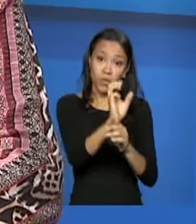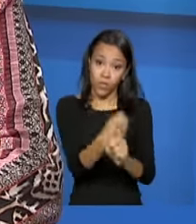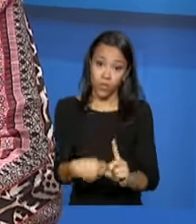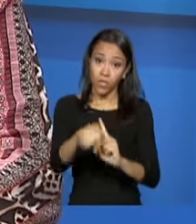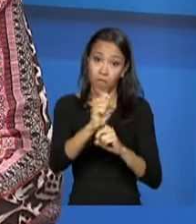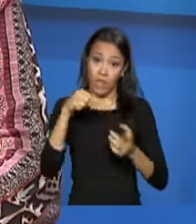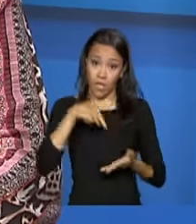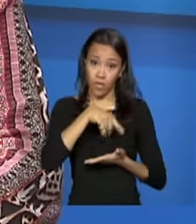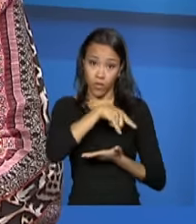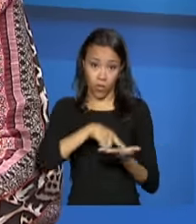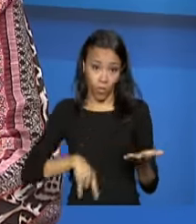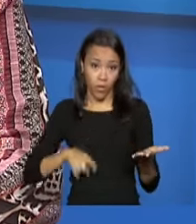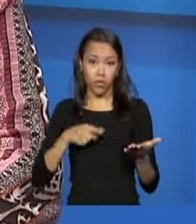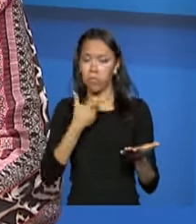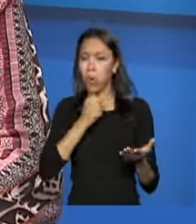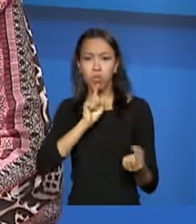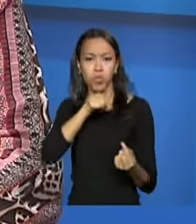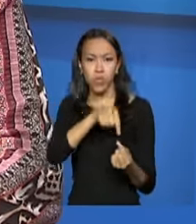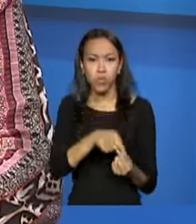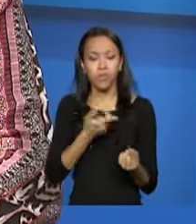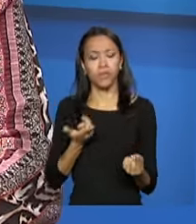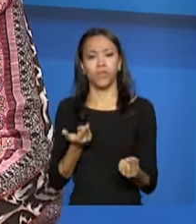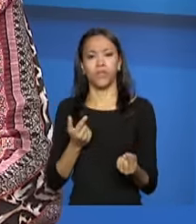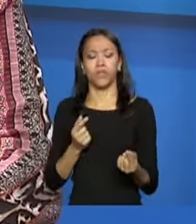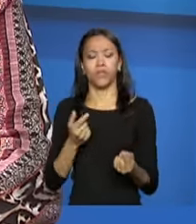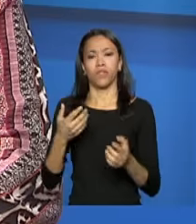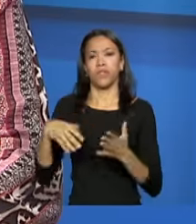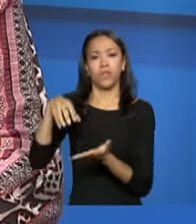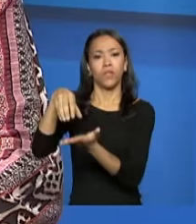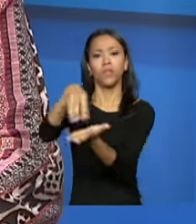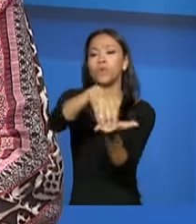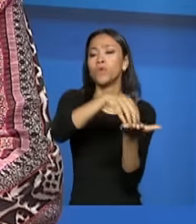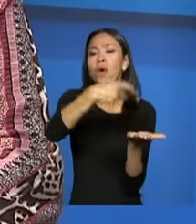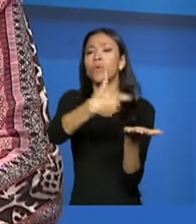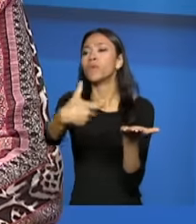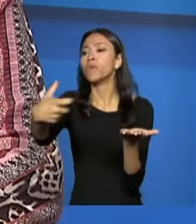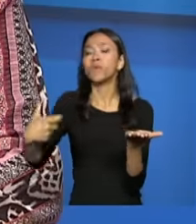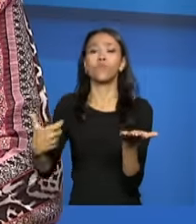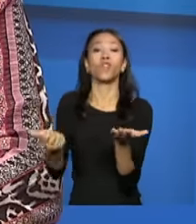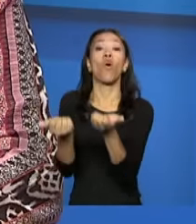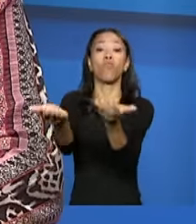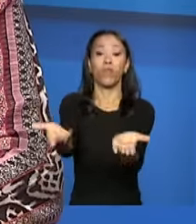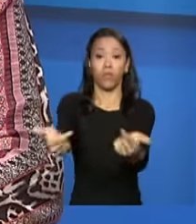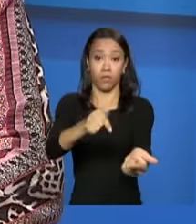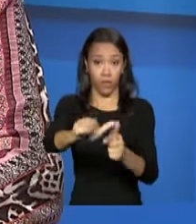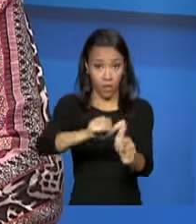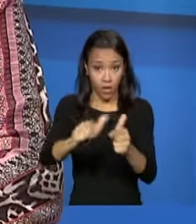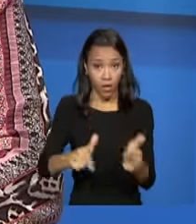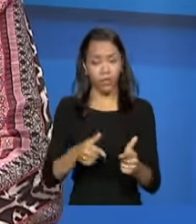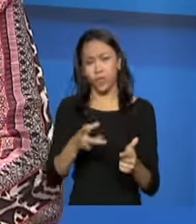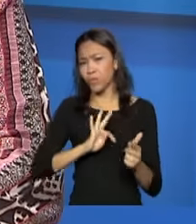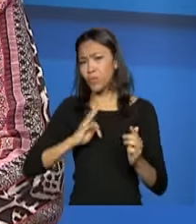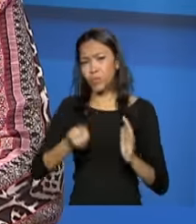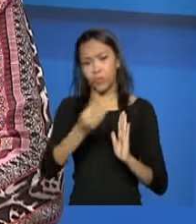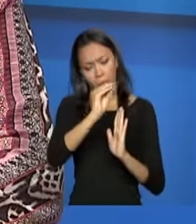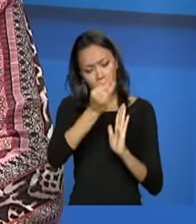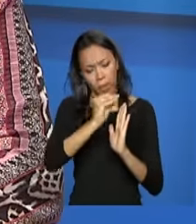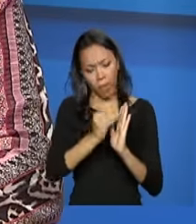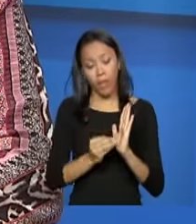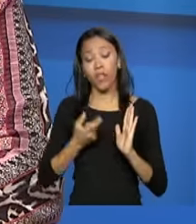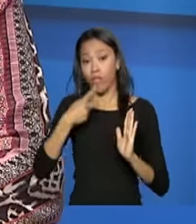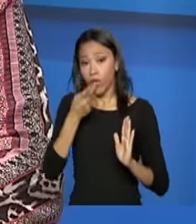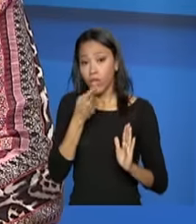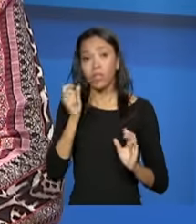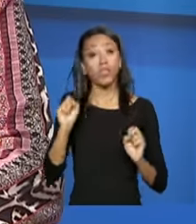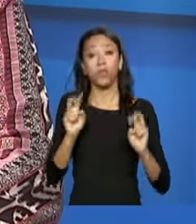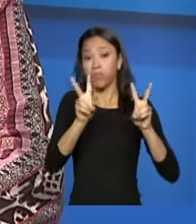encontra para quem se destina o serviço de acolhimento, quais são as unidades de oferta dos serviços. Então, estamos falando de crianças e